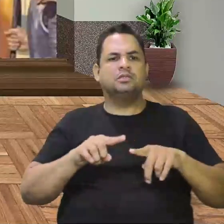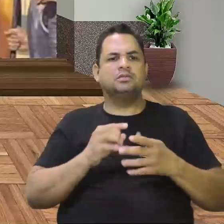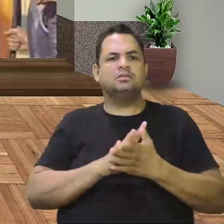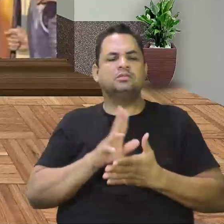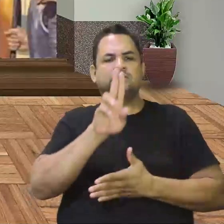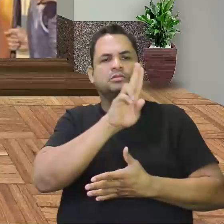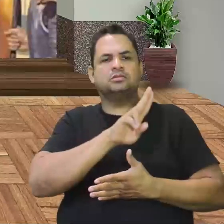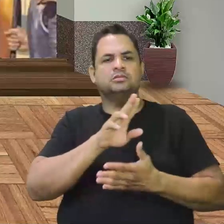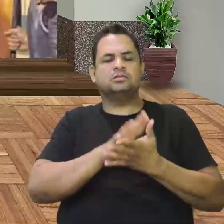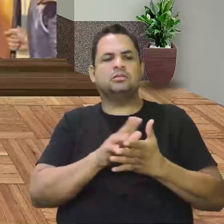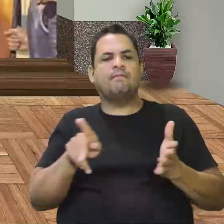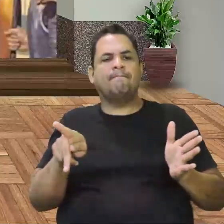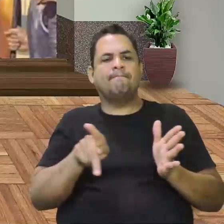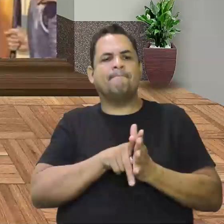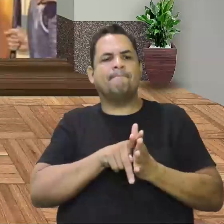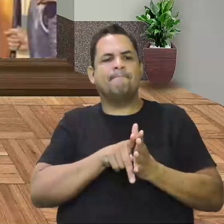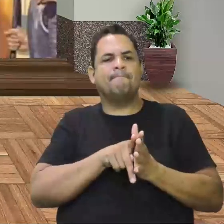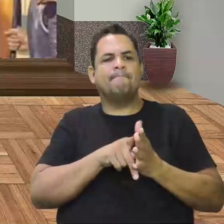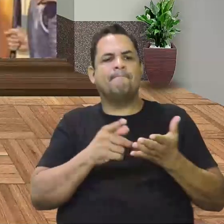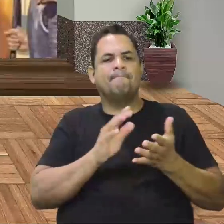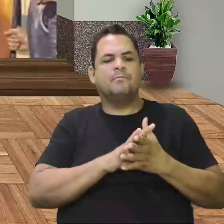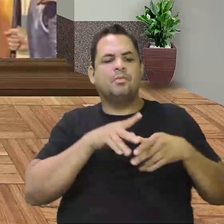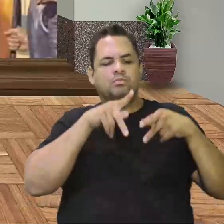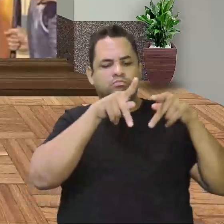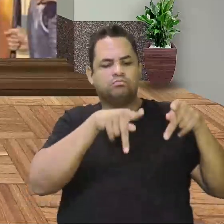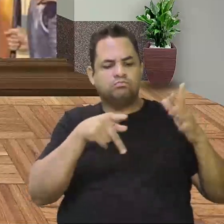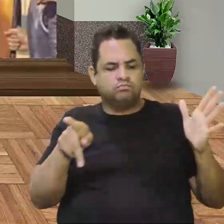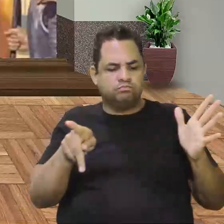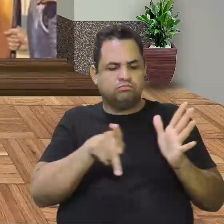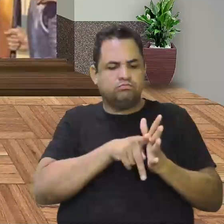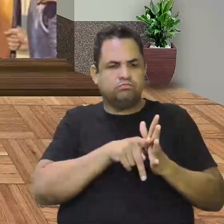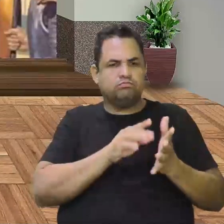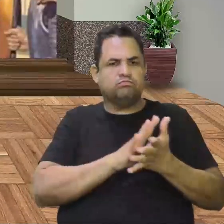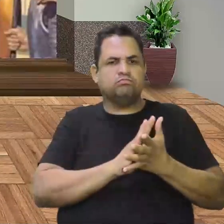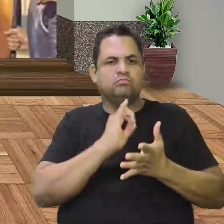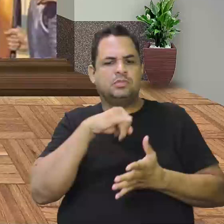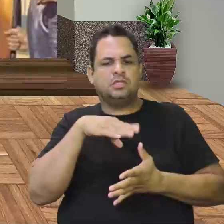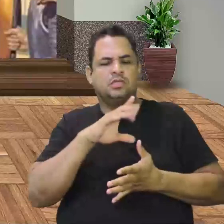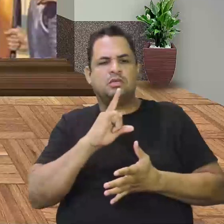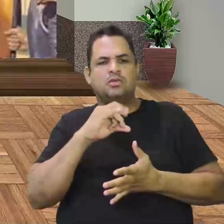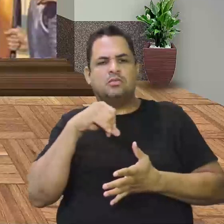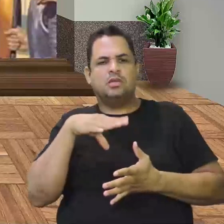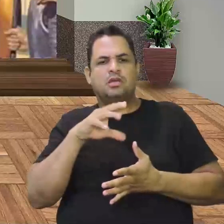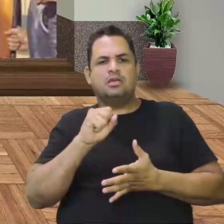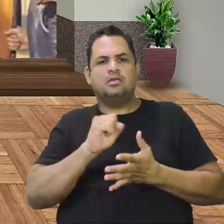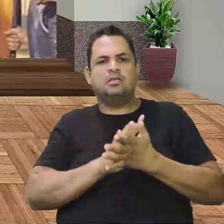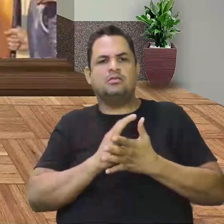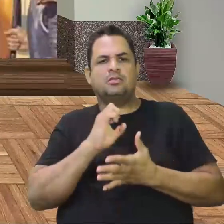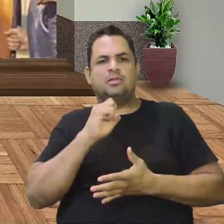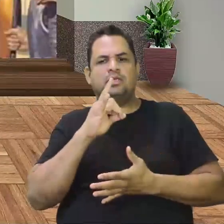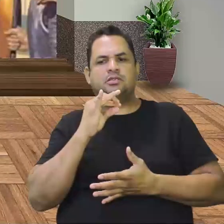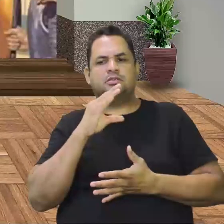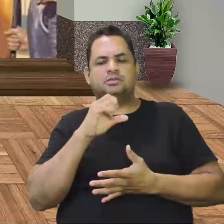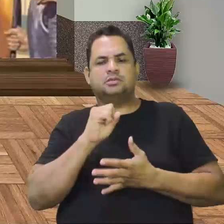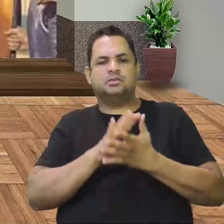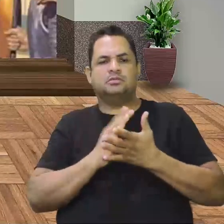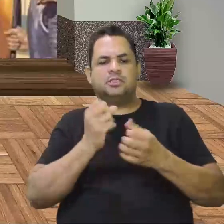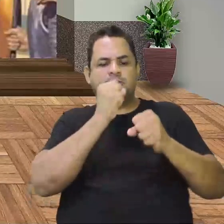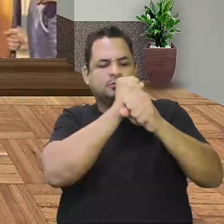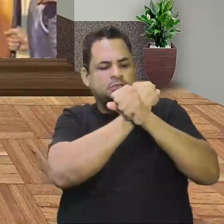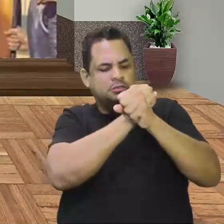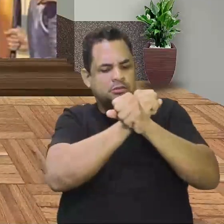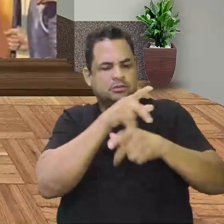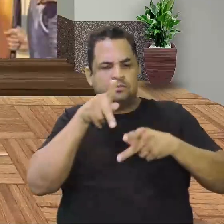utilizar do próprio nativo, do próprio inca, do próprio maia, do próprio azteca, para escravizar esse